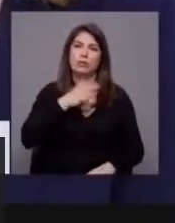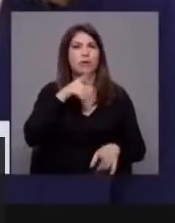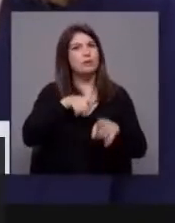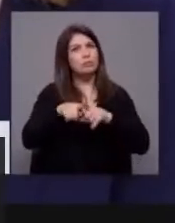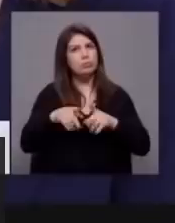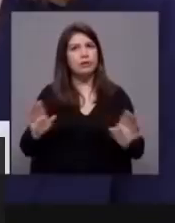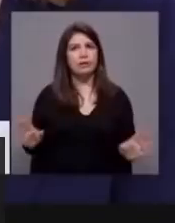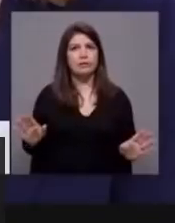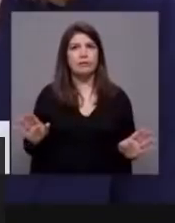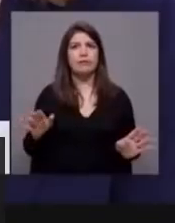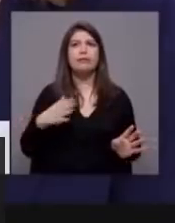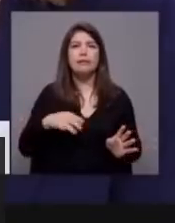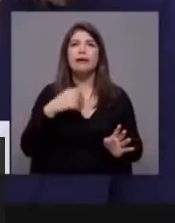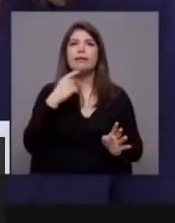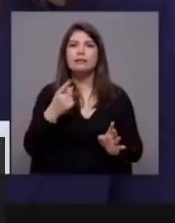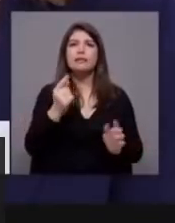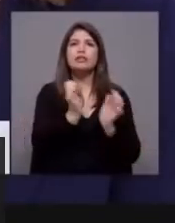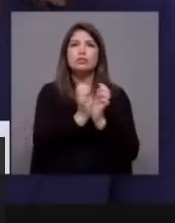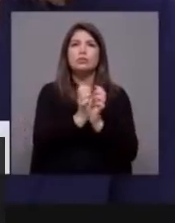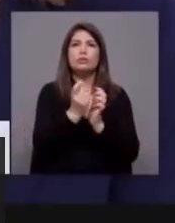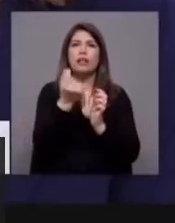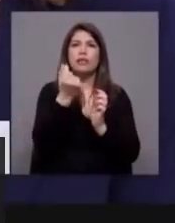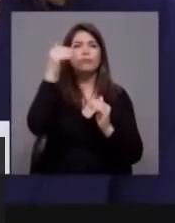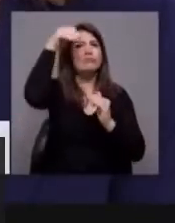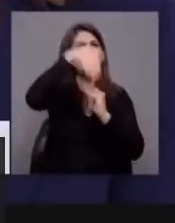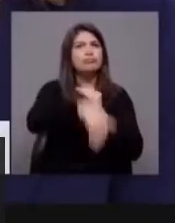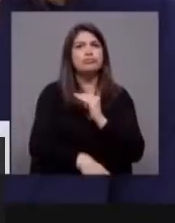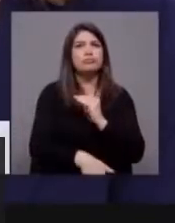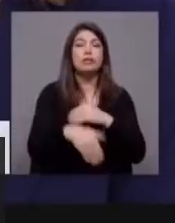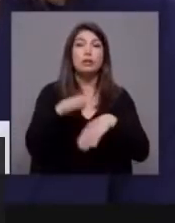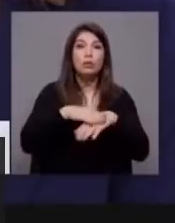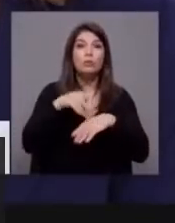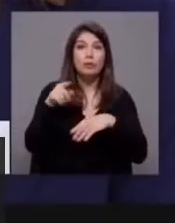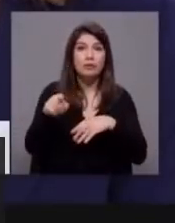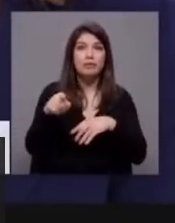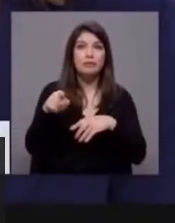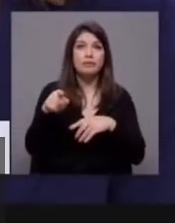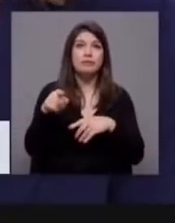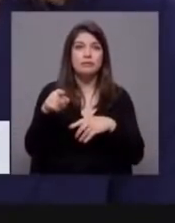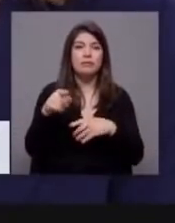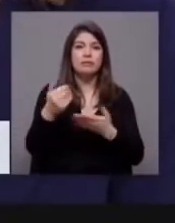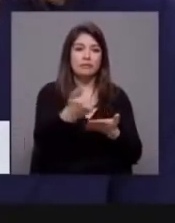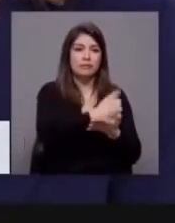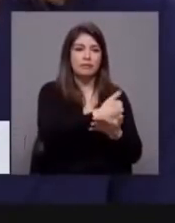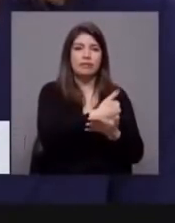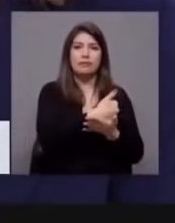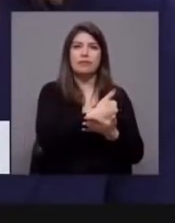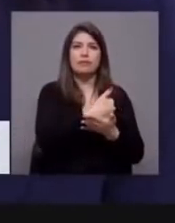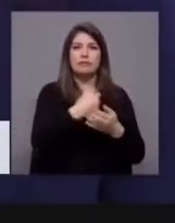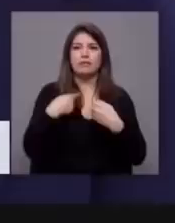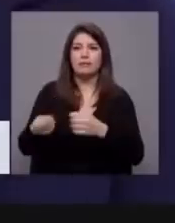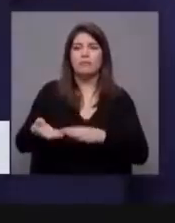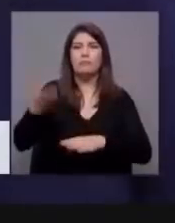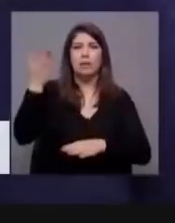significaria um rumo brutal na segurança social. Essa foi a razão fundamental que nos impediu de chegar a acordo neste orçamento,